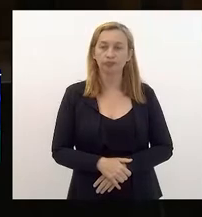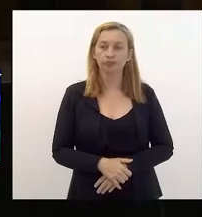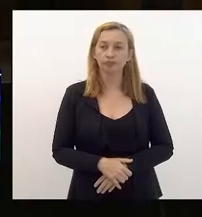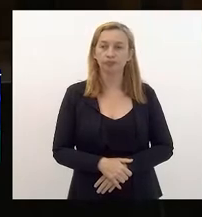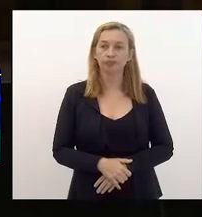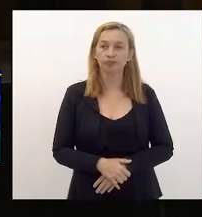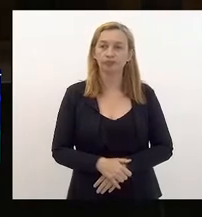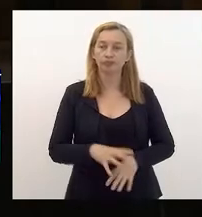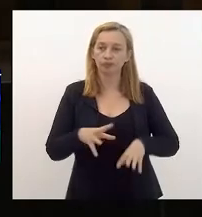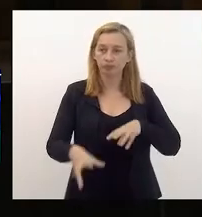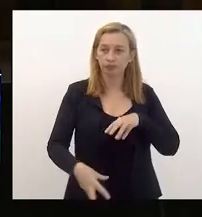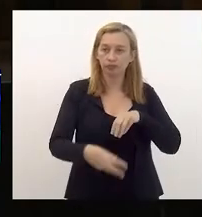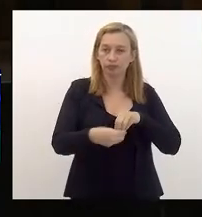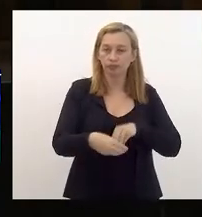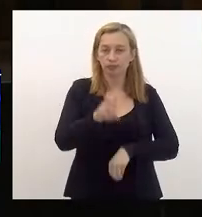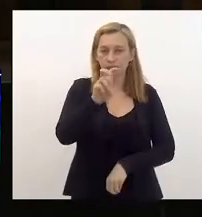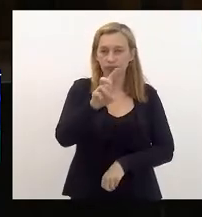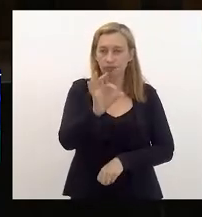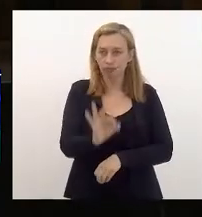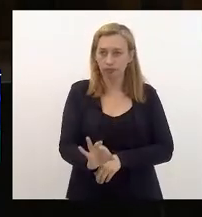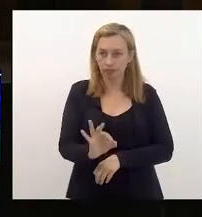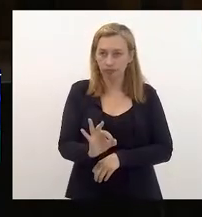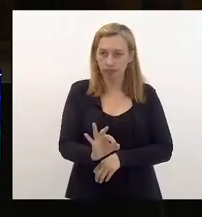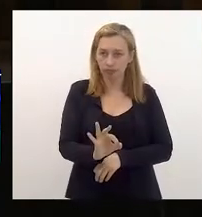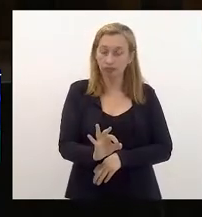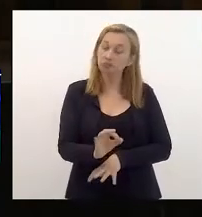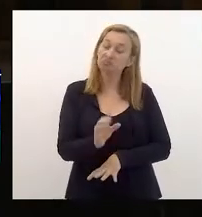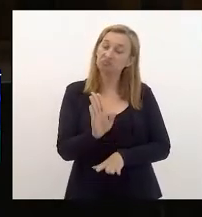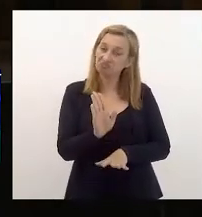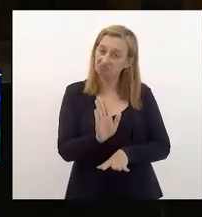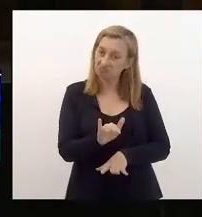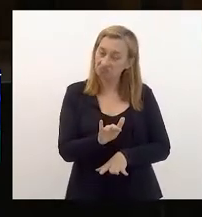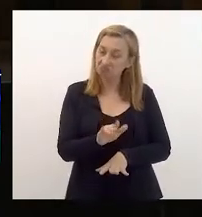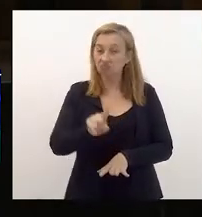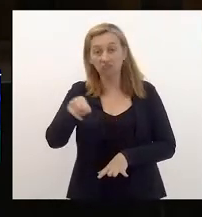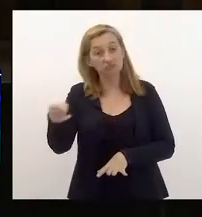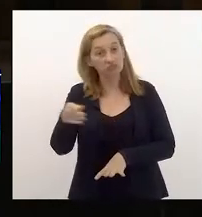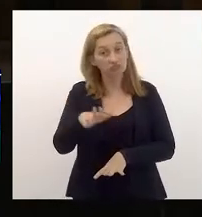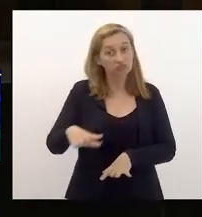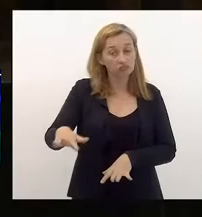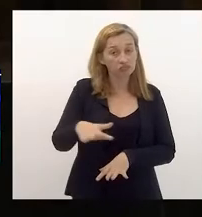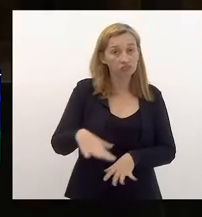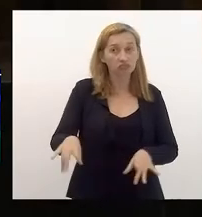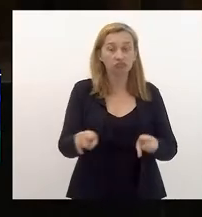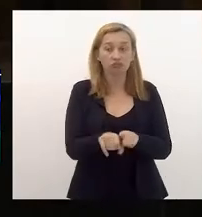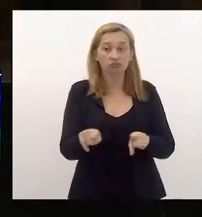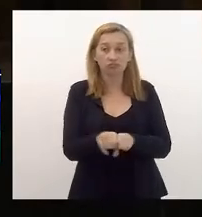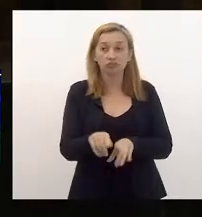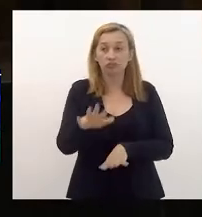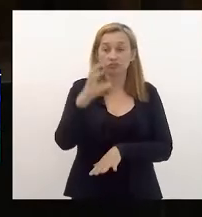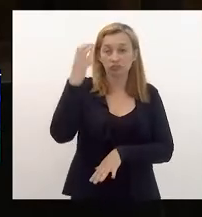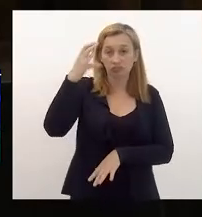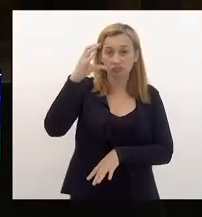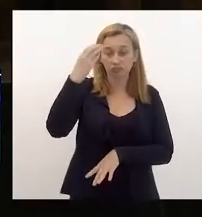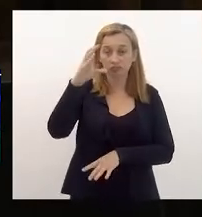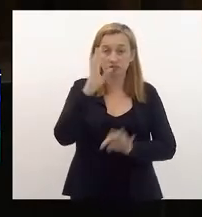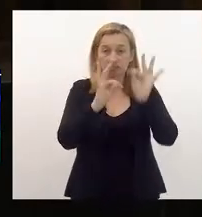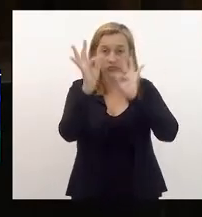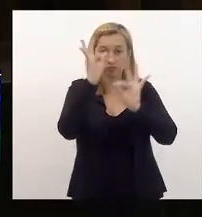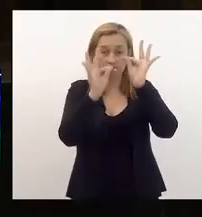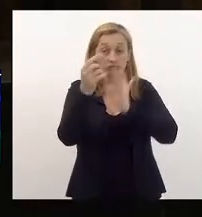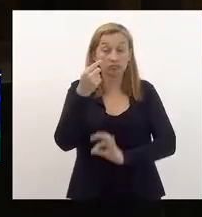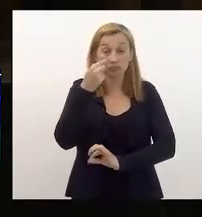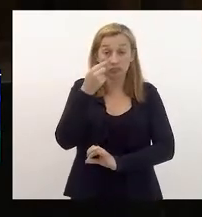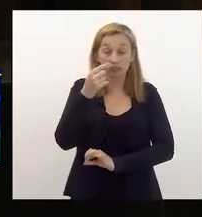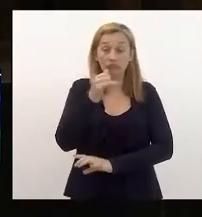haja um incremento de 5%, também um incremento bem abaixo do de outras áreas, na área de ciência e tecnologia, a gente